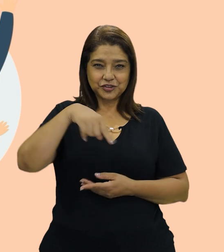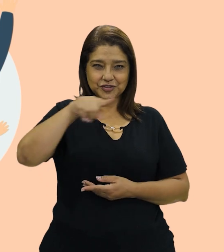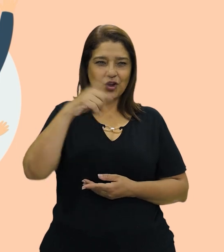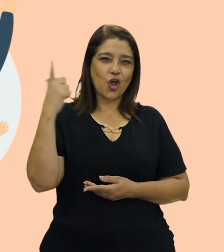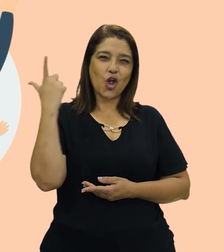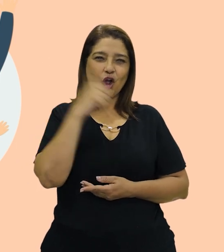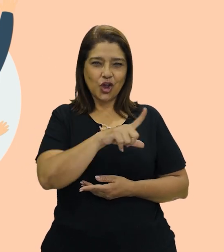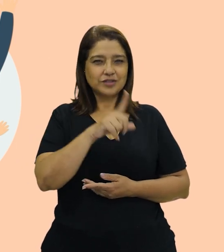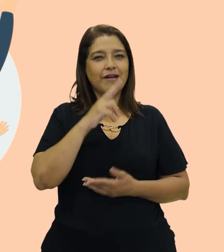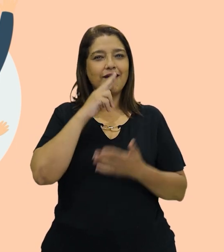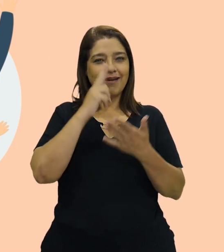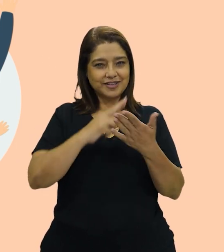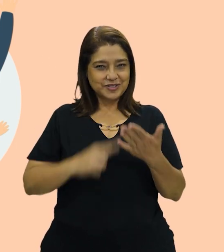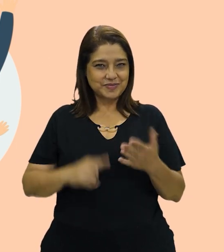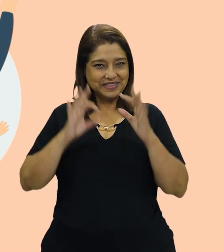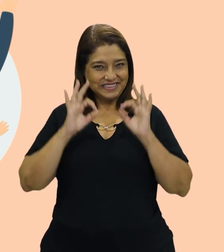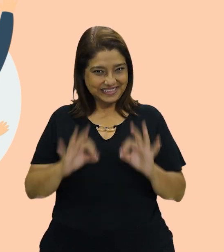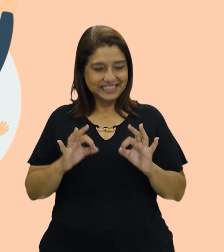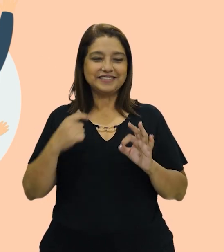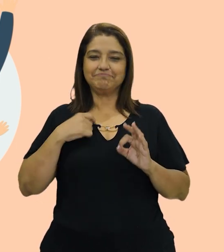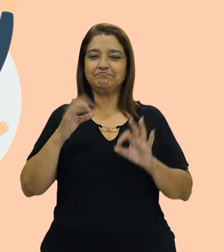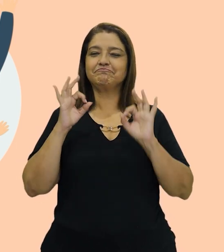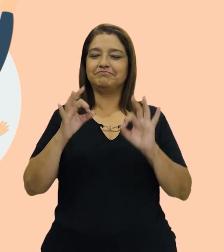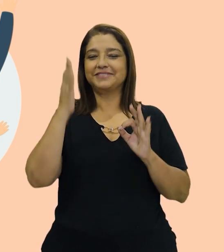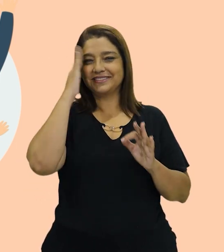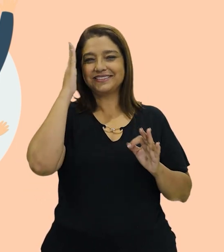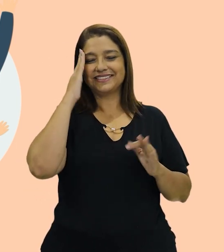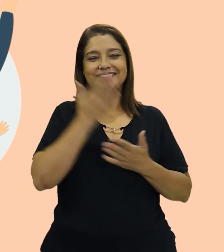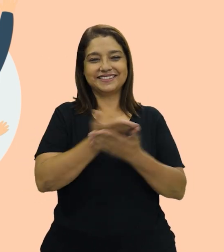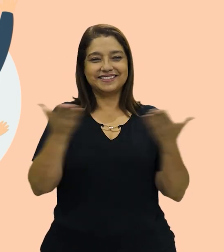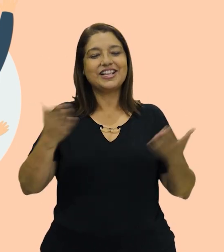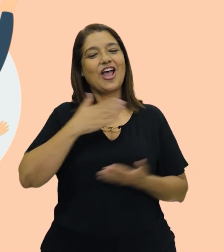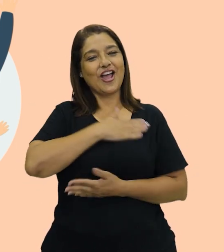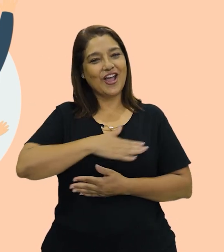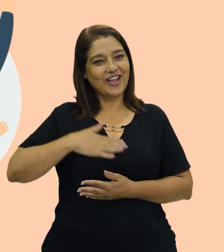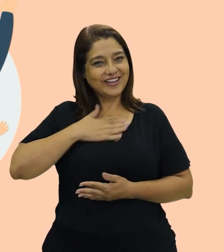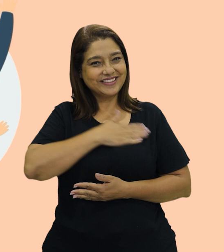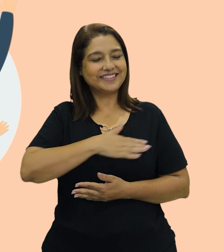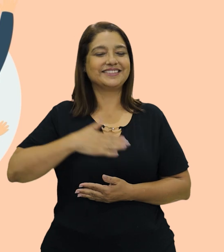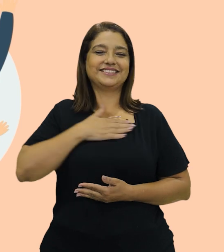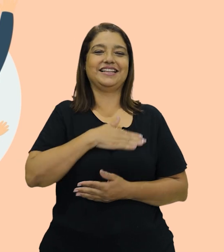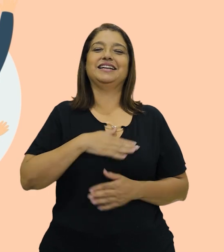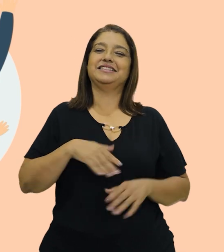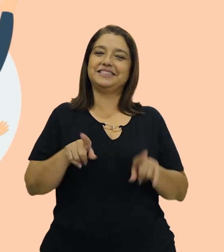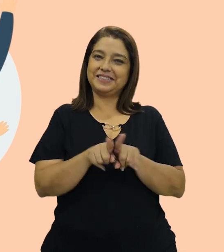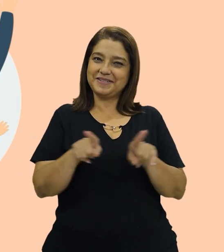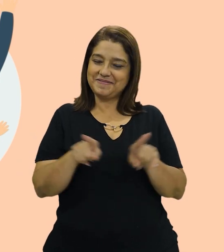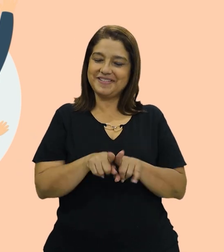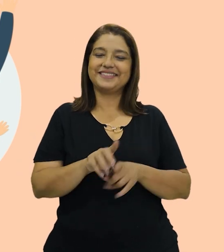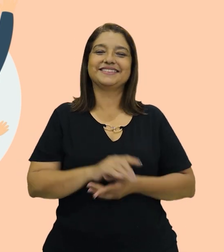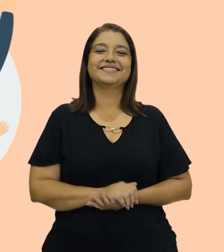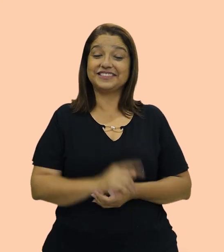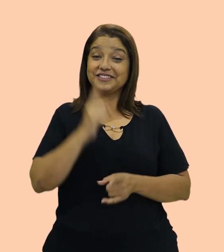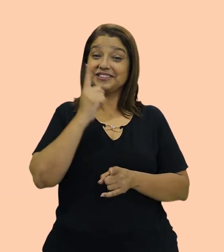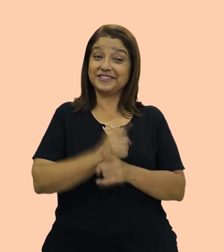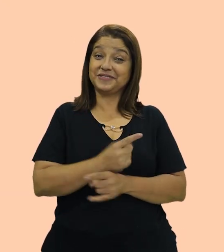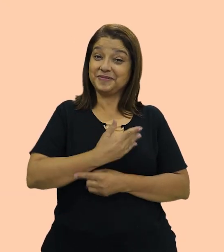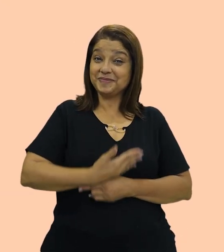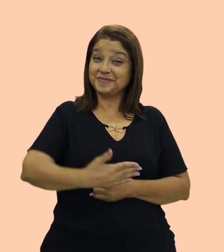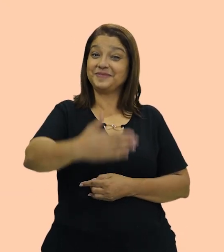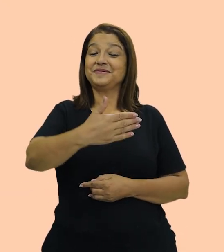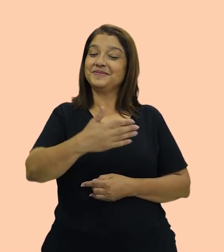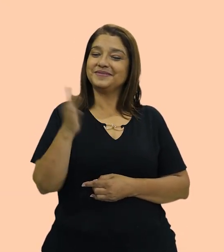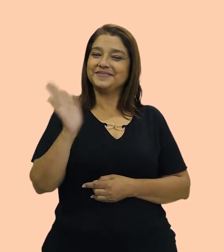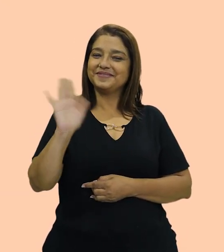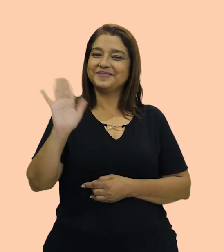E aí, vocês acertaram? Tenho certeza que acertaram, né? Gostaram? Espero que vocês tenham gostado. Bye,